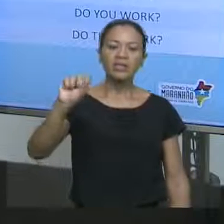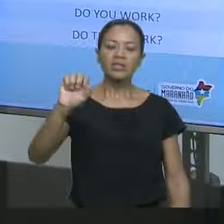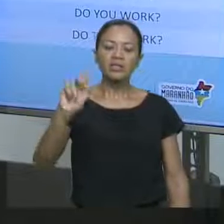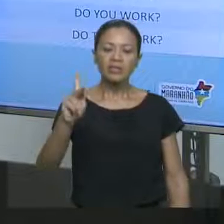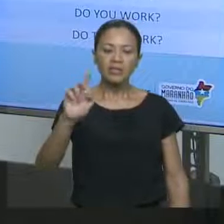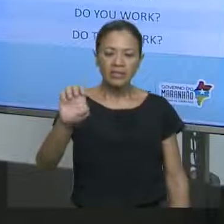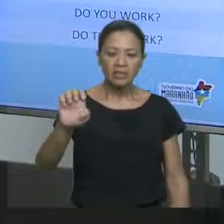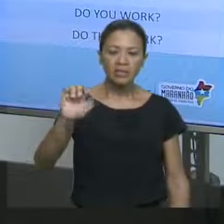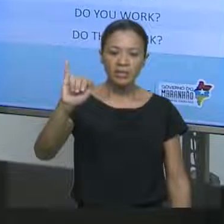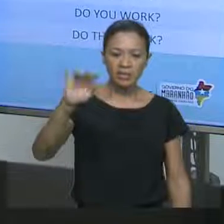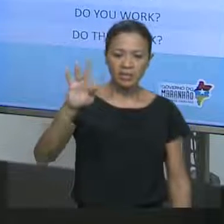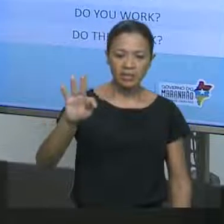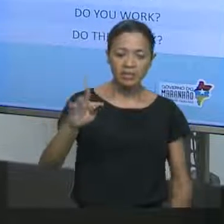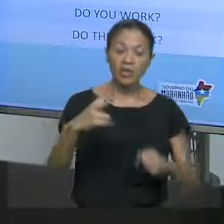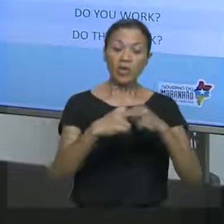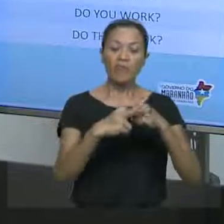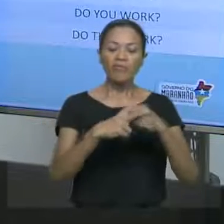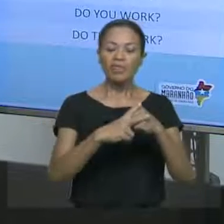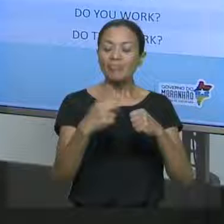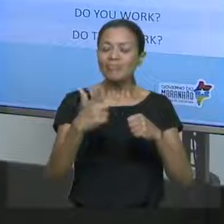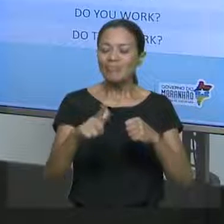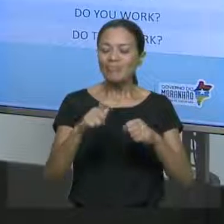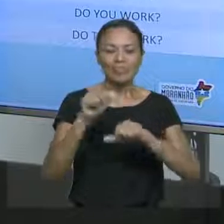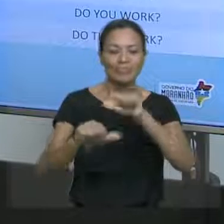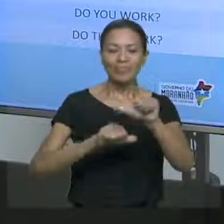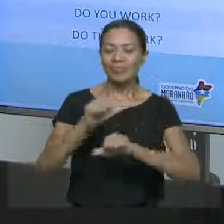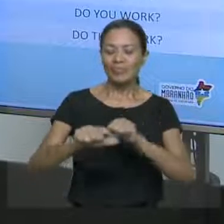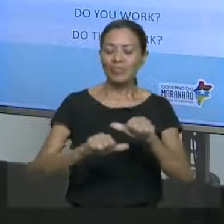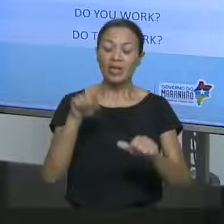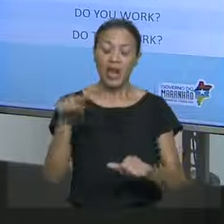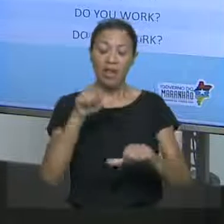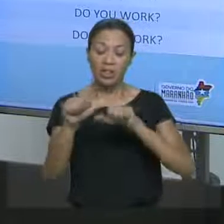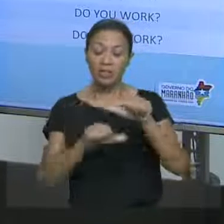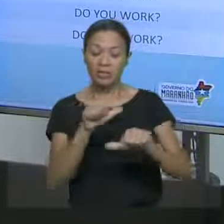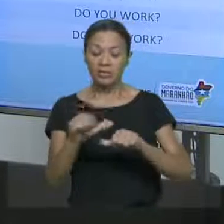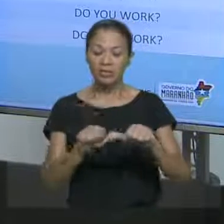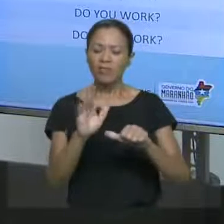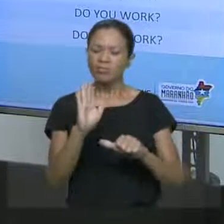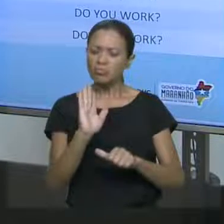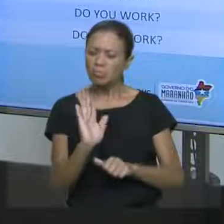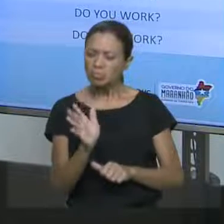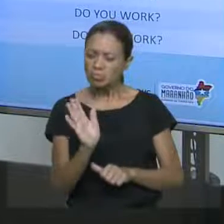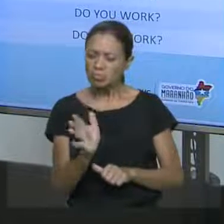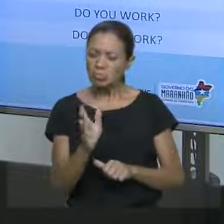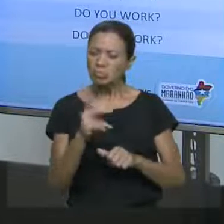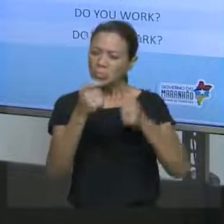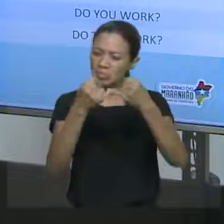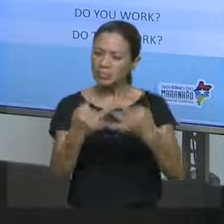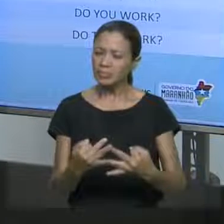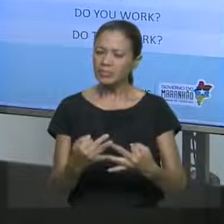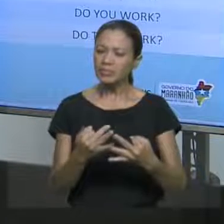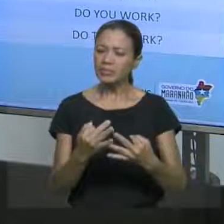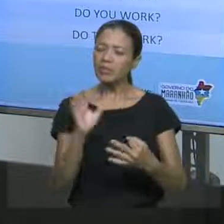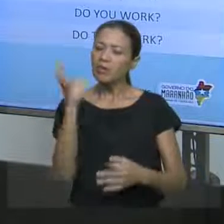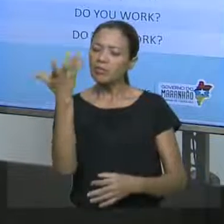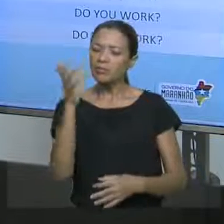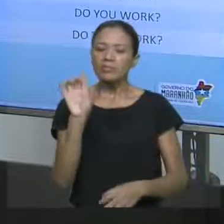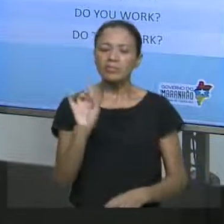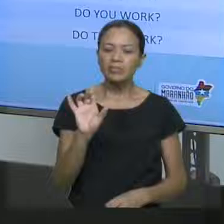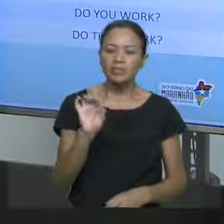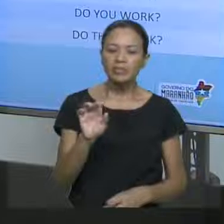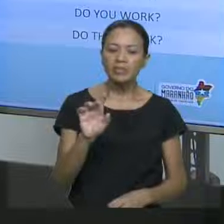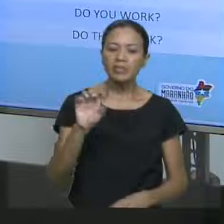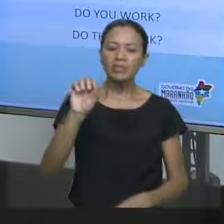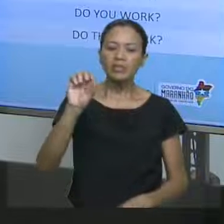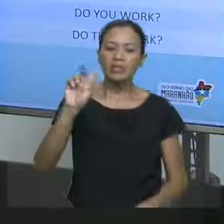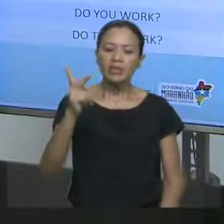E o verbo? O verbo, vocês estão vendo que não teve alteração. Essa alteração, que nós vamos dar, daqui a pouquinho falar, acontece somente para